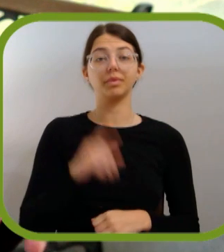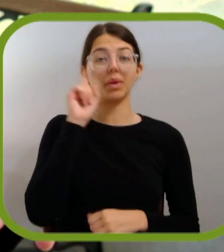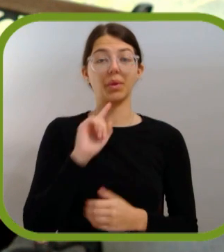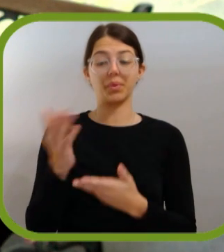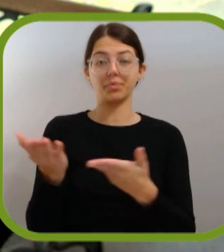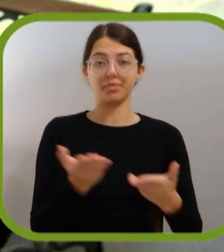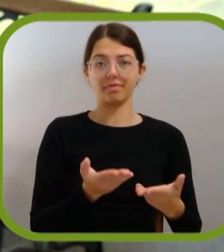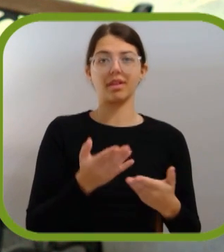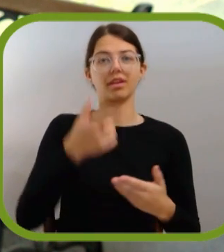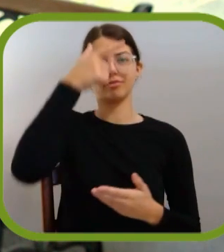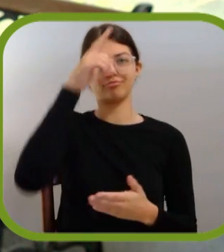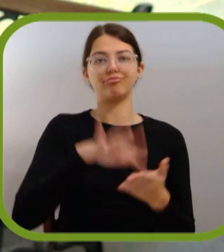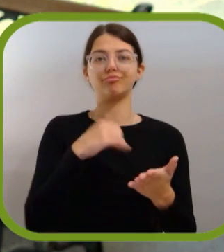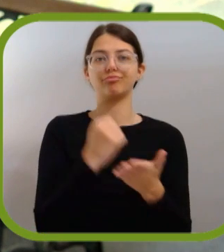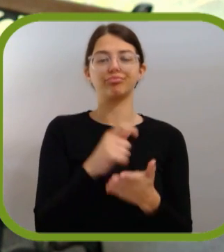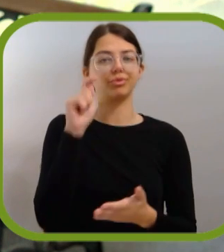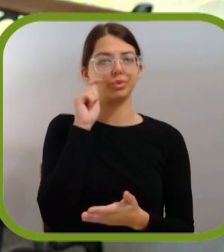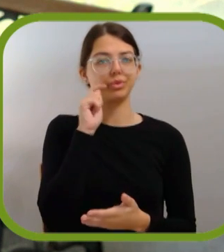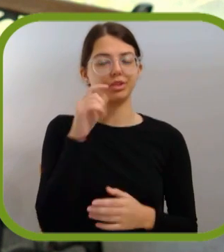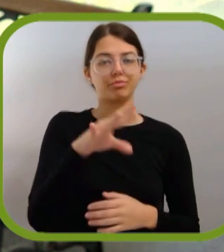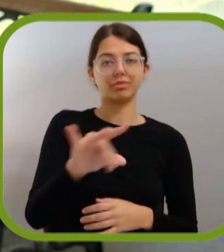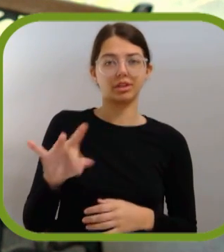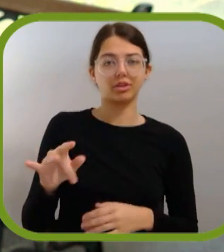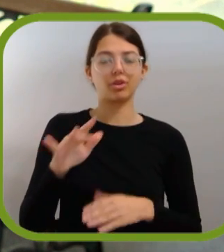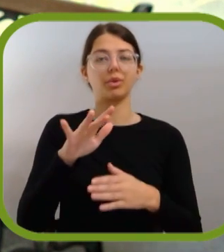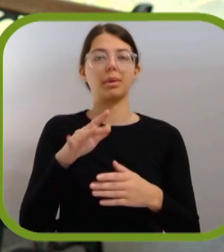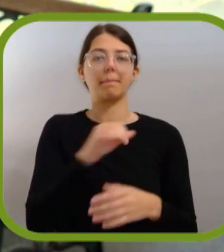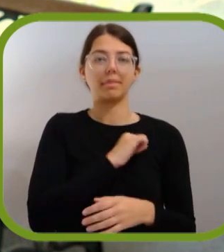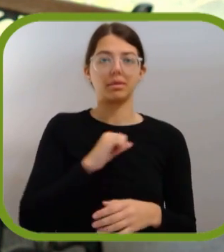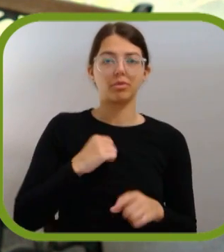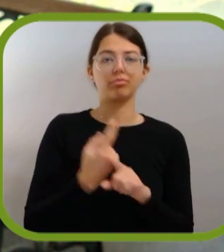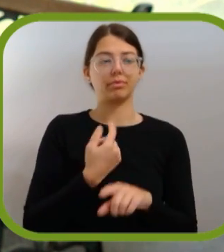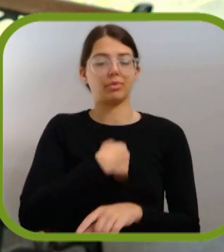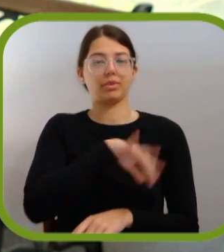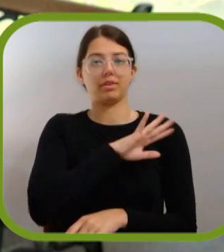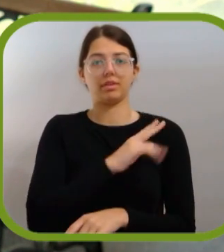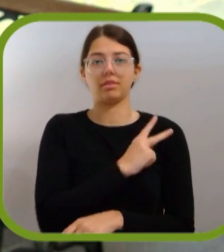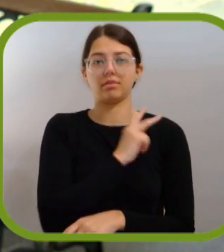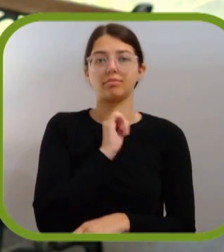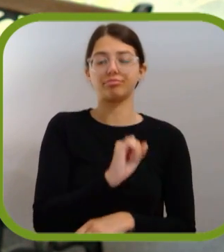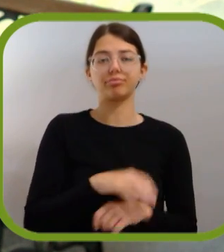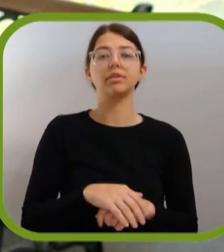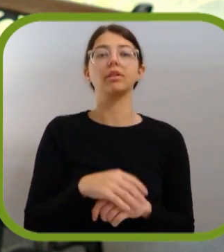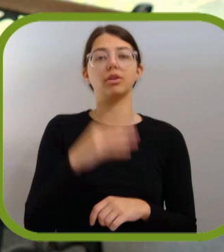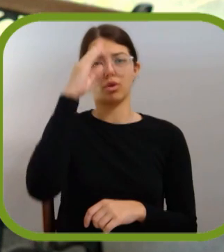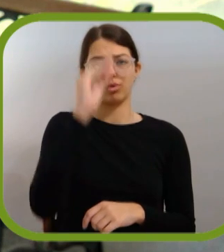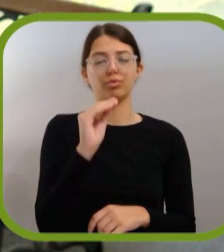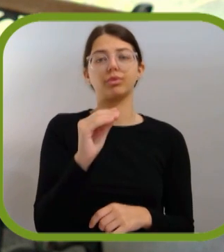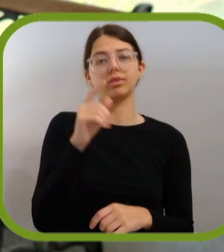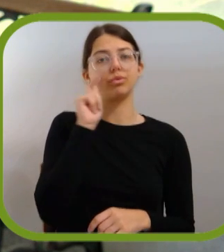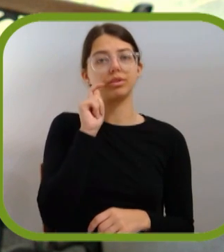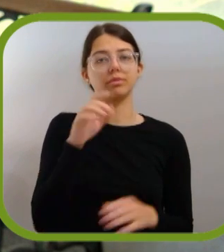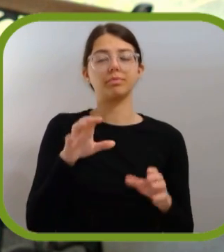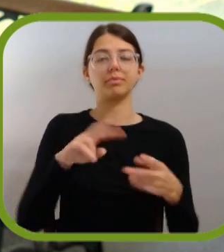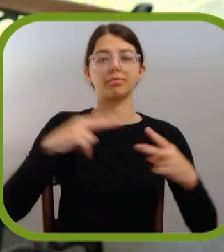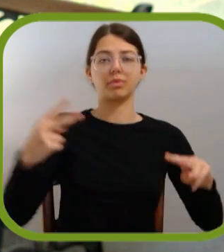A nossa convidada é licenciada em Turismo, Território e Patrimónios pela Universidade de Coimbra. Foi consultora de turismo na Câmara Municipal